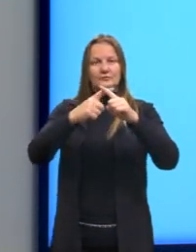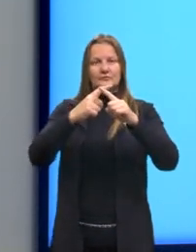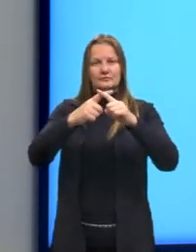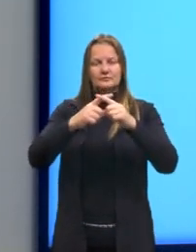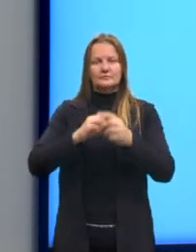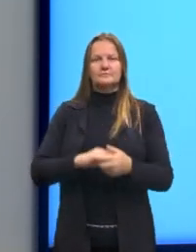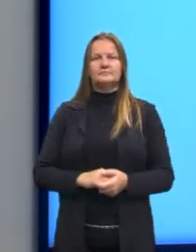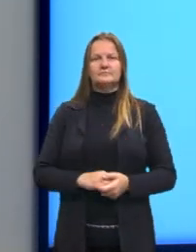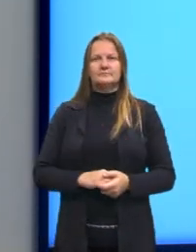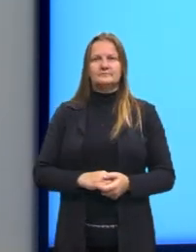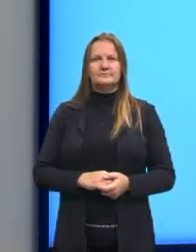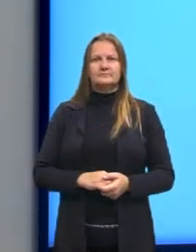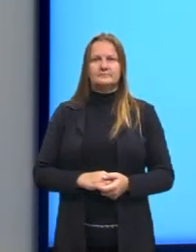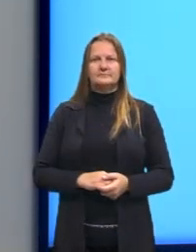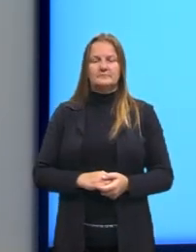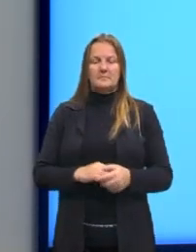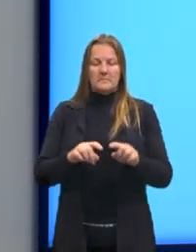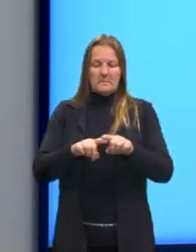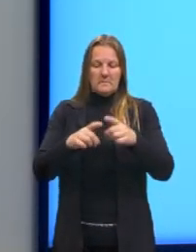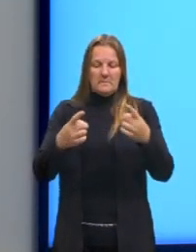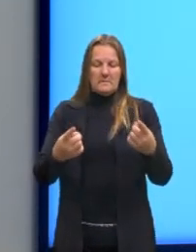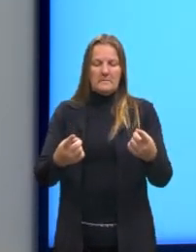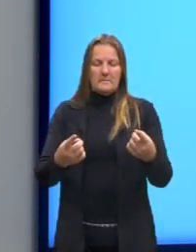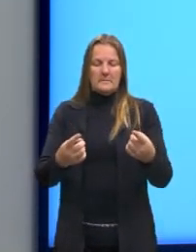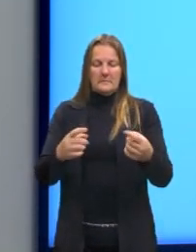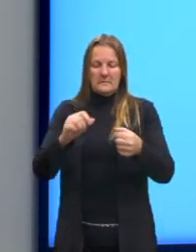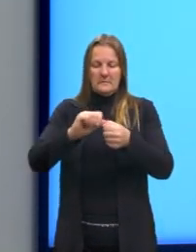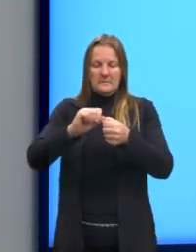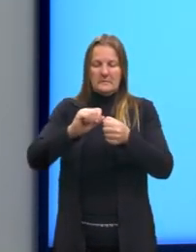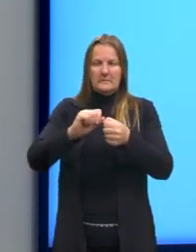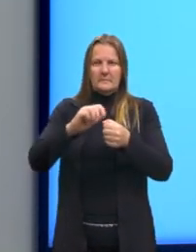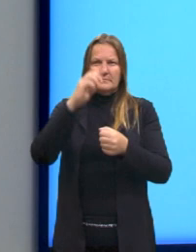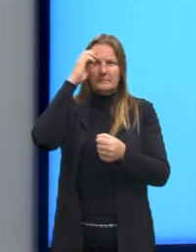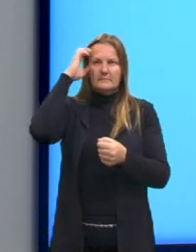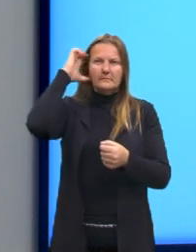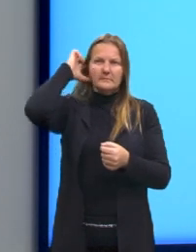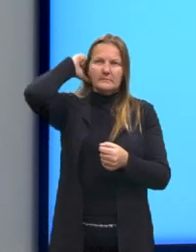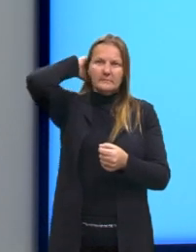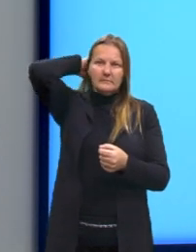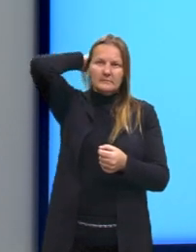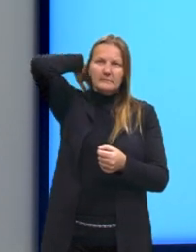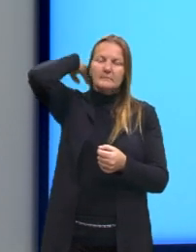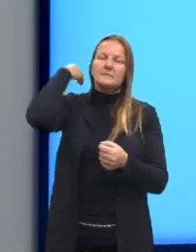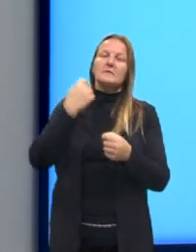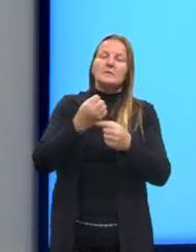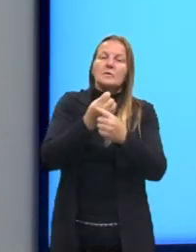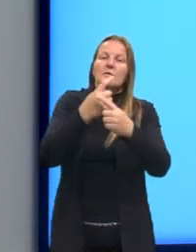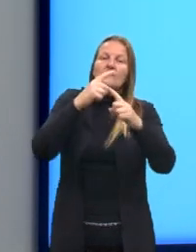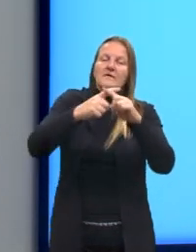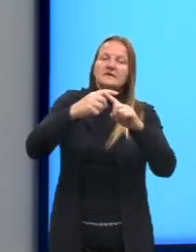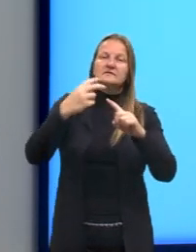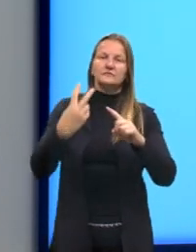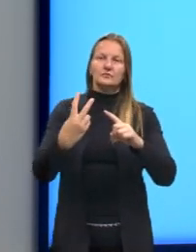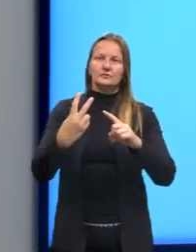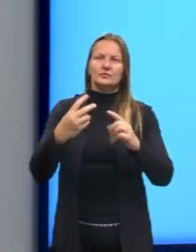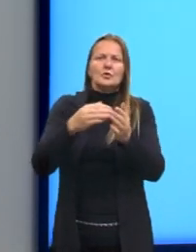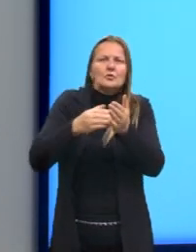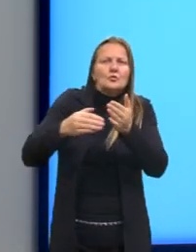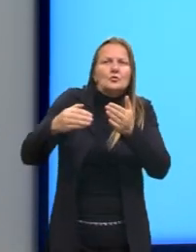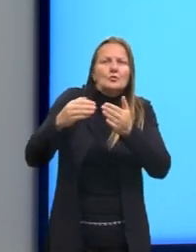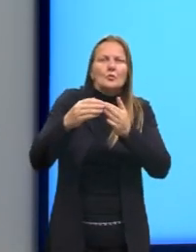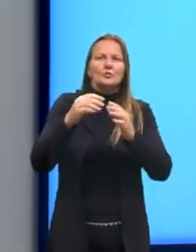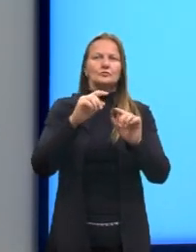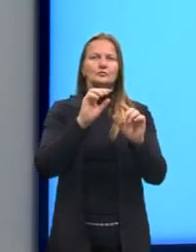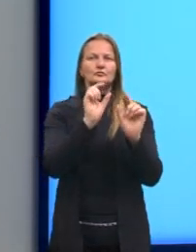por 2. Só que, quando a gente multiplica um dos termos por 2, todos os outros